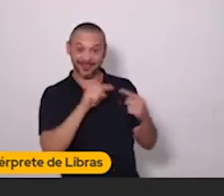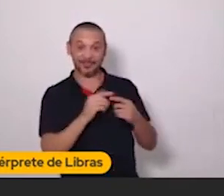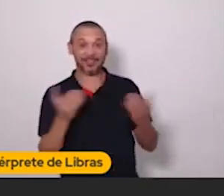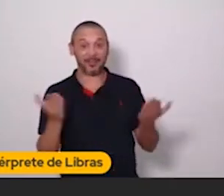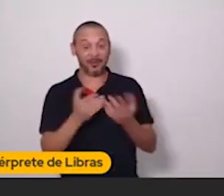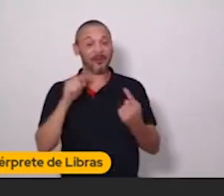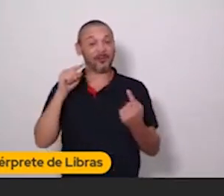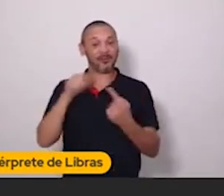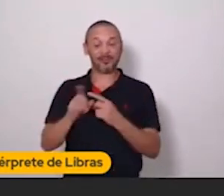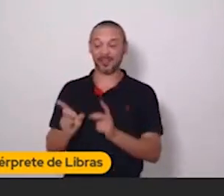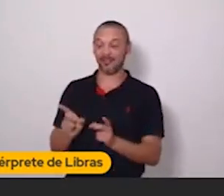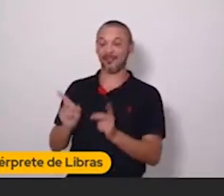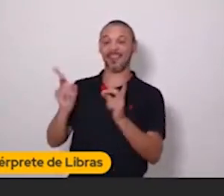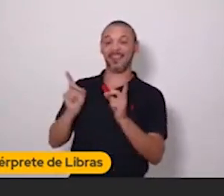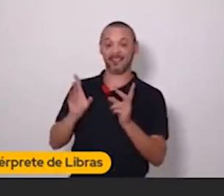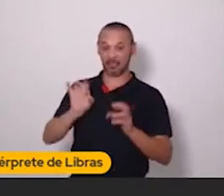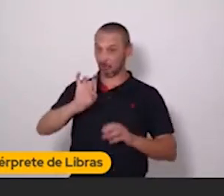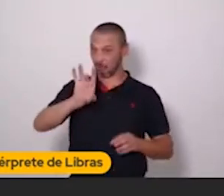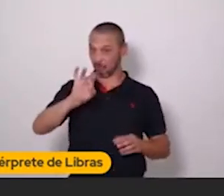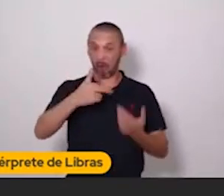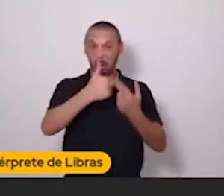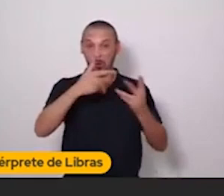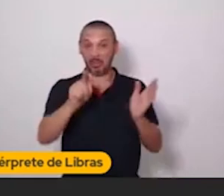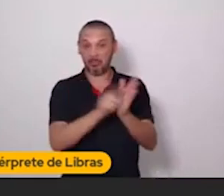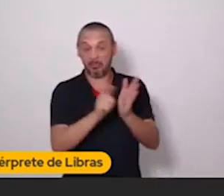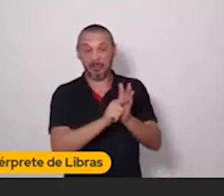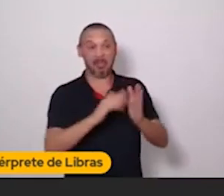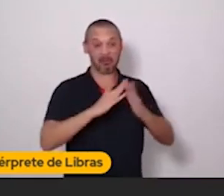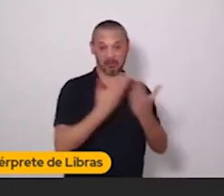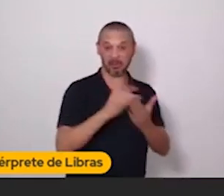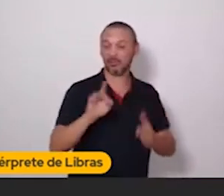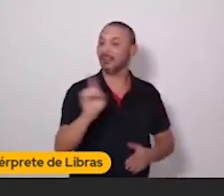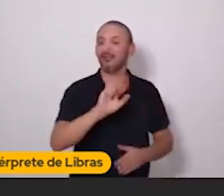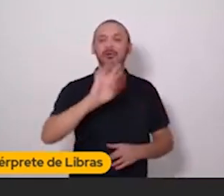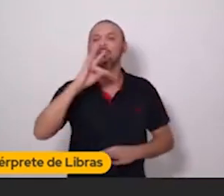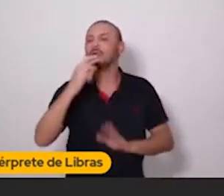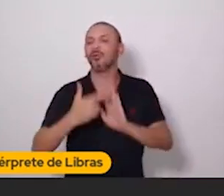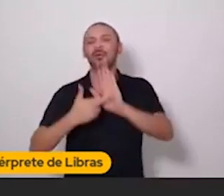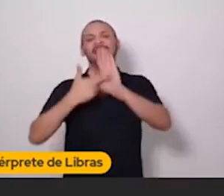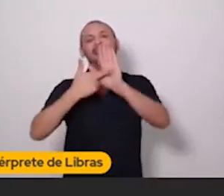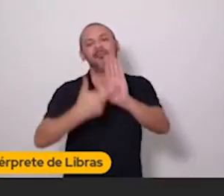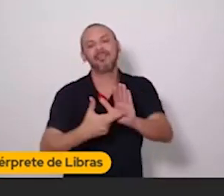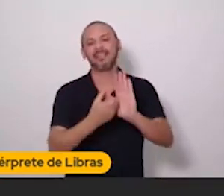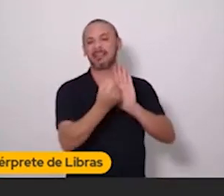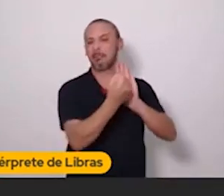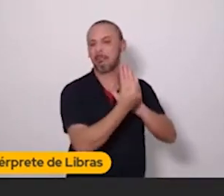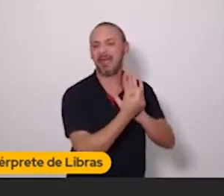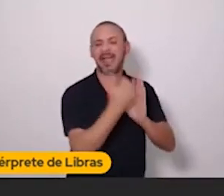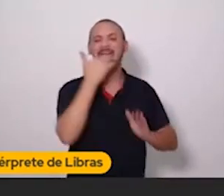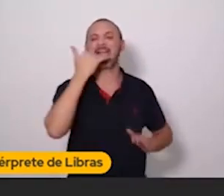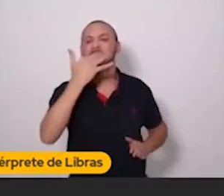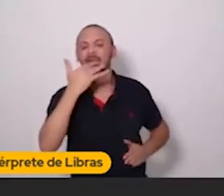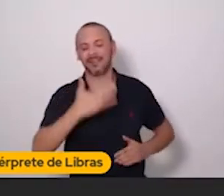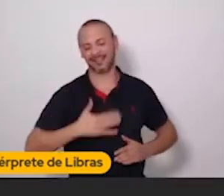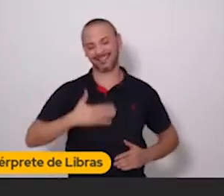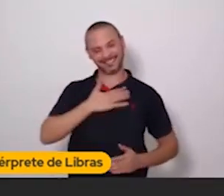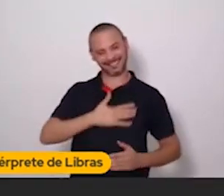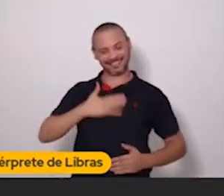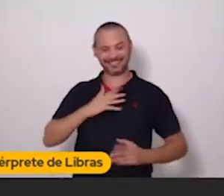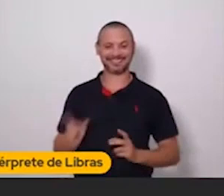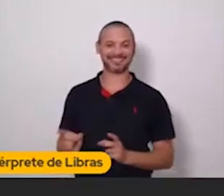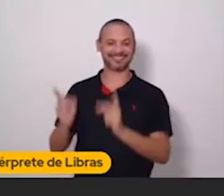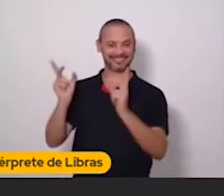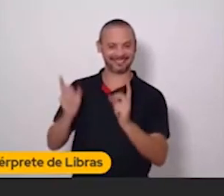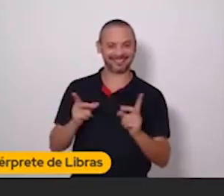dia não vendemos somente itens de papelaria, mas tudo que representa esse universo da marca colorido e divertido, nós vendemos.